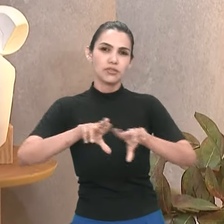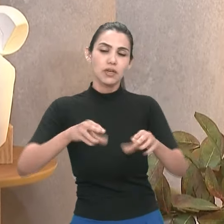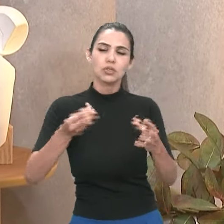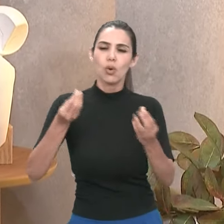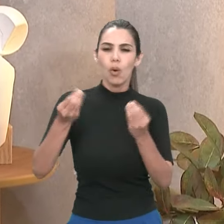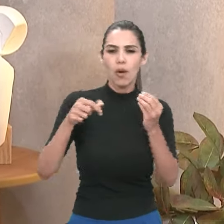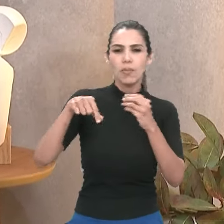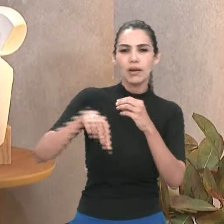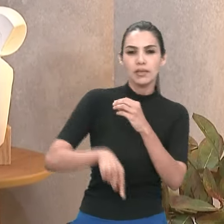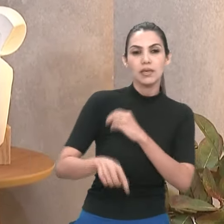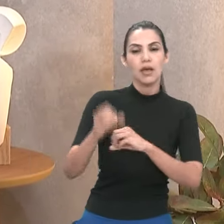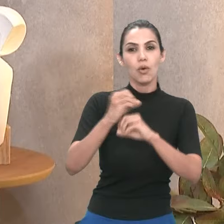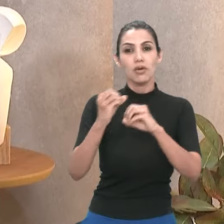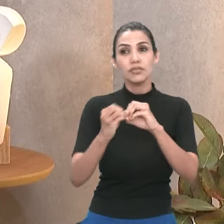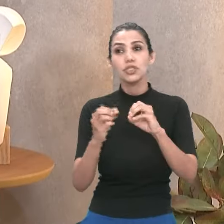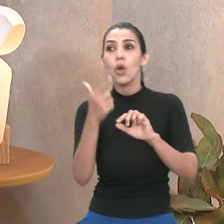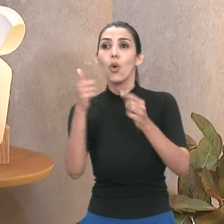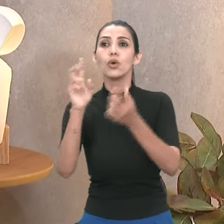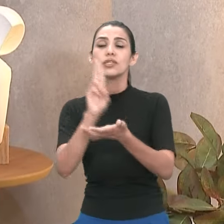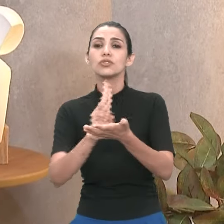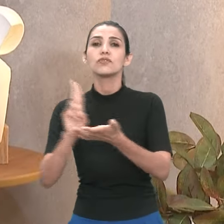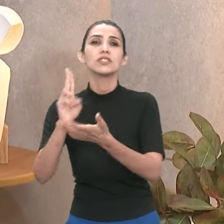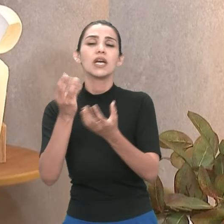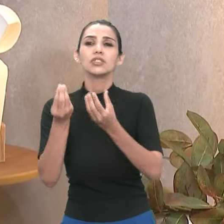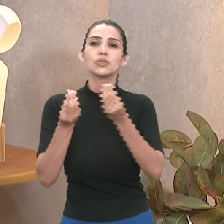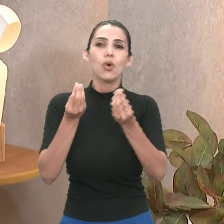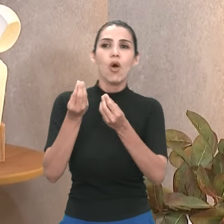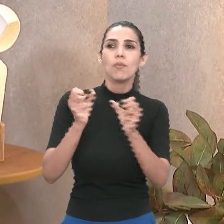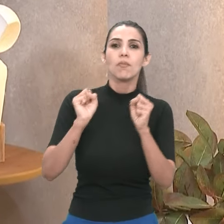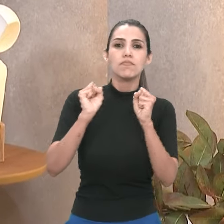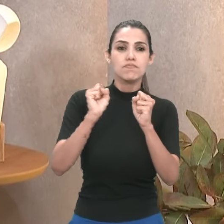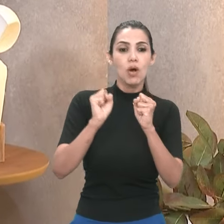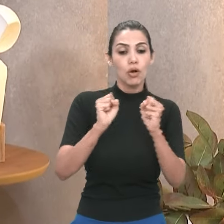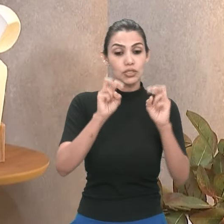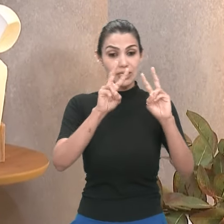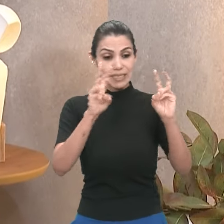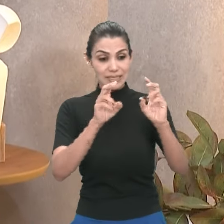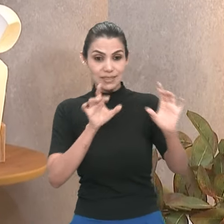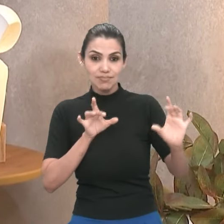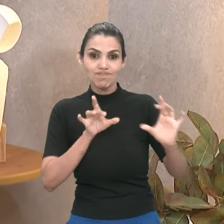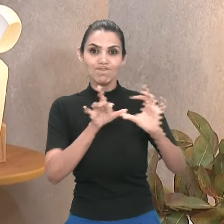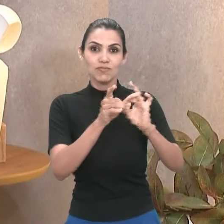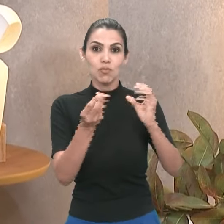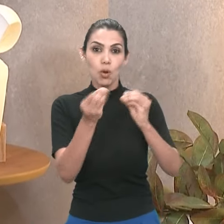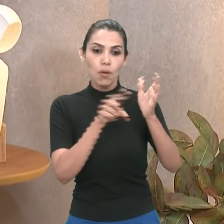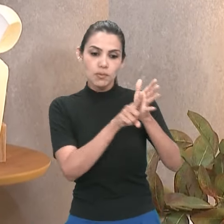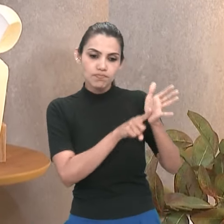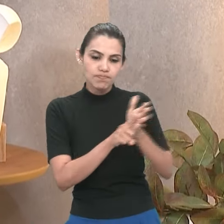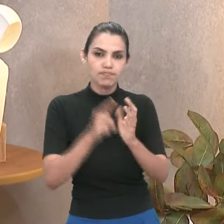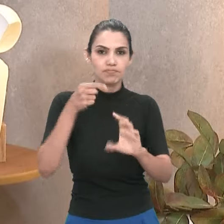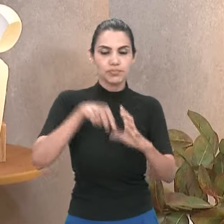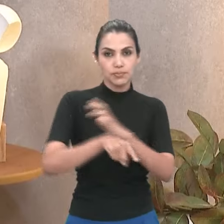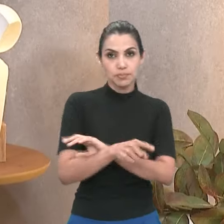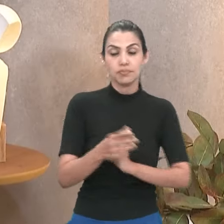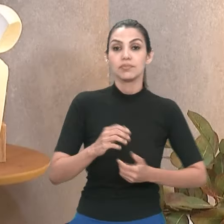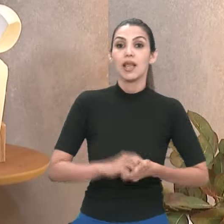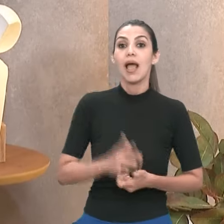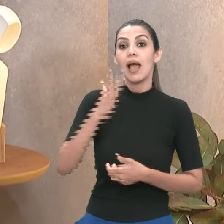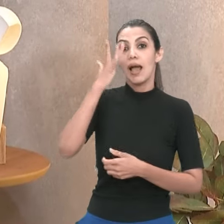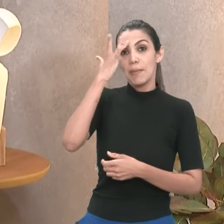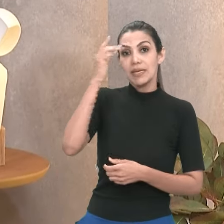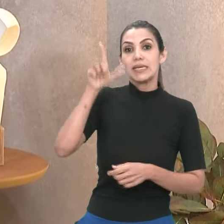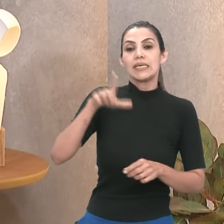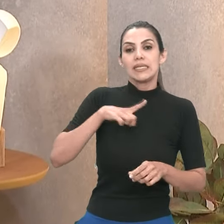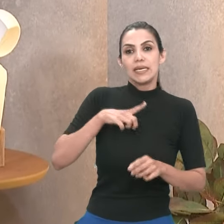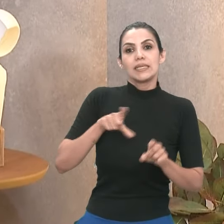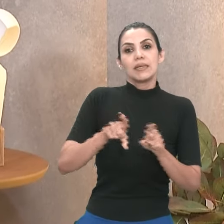e os alunos podem atuar nessa temática. E amanhã, como eu tinha até já anunciado, nós vamos ter às 3h30, outra palestra, que